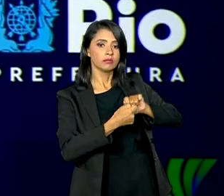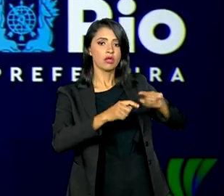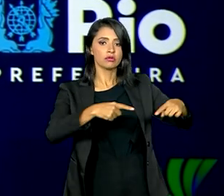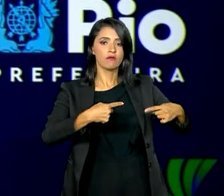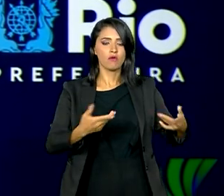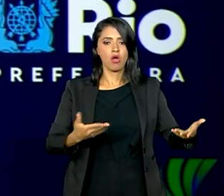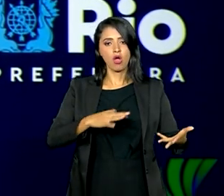do mundo atual. Obrigado. Obrigado.